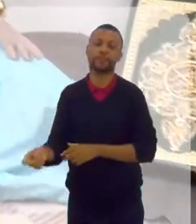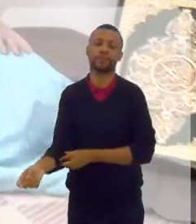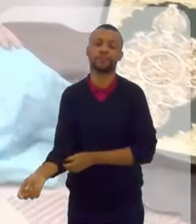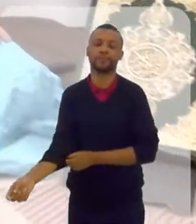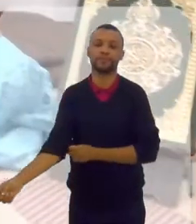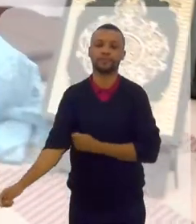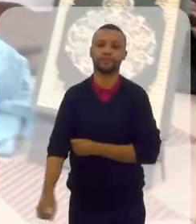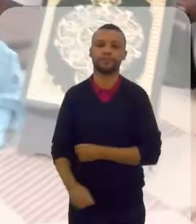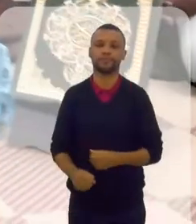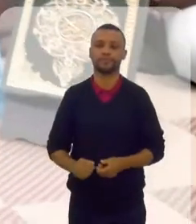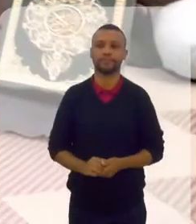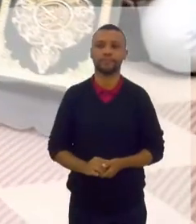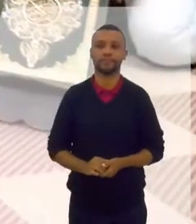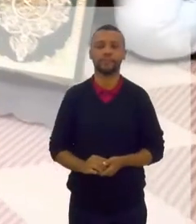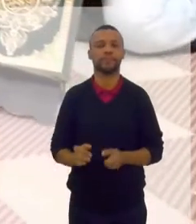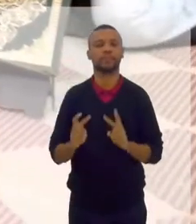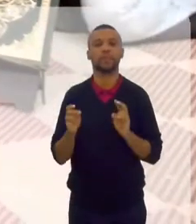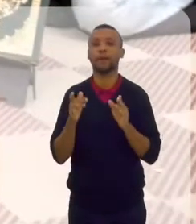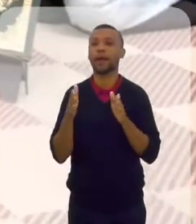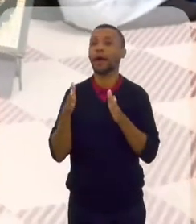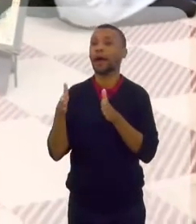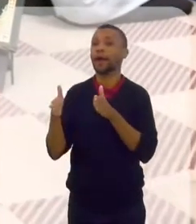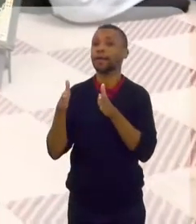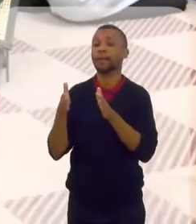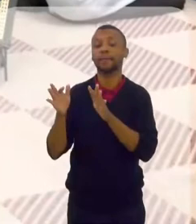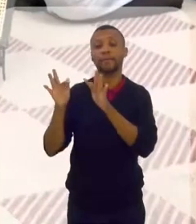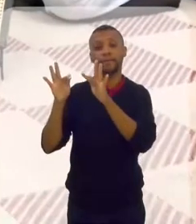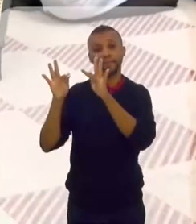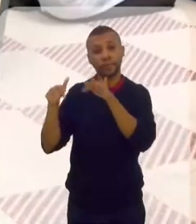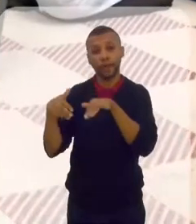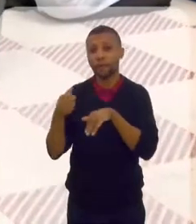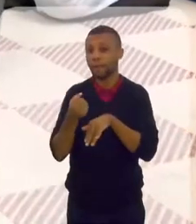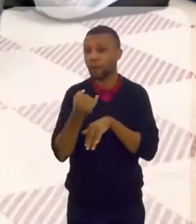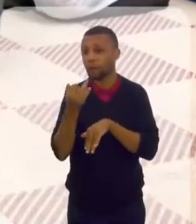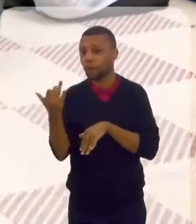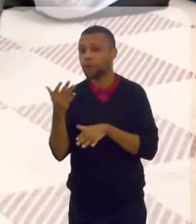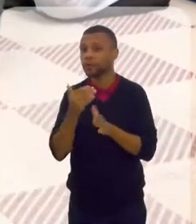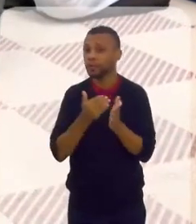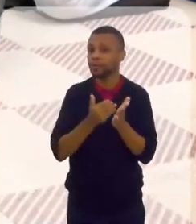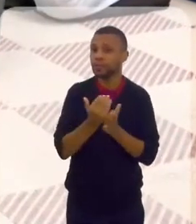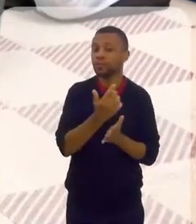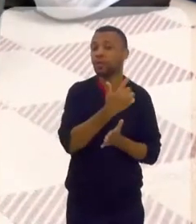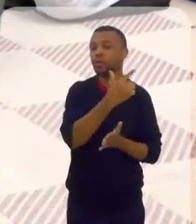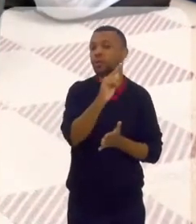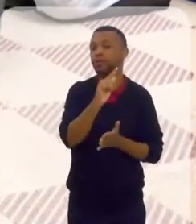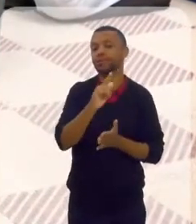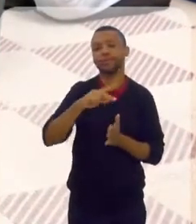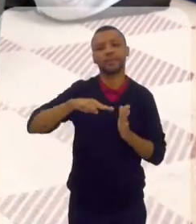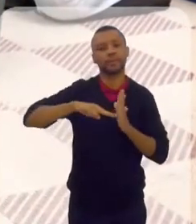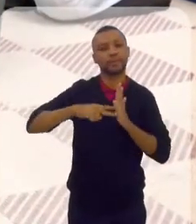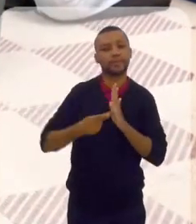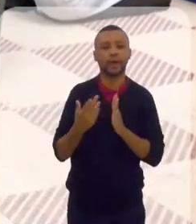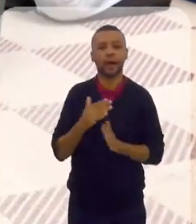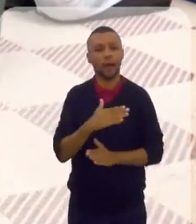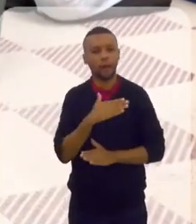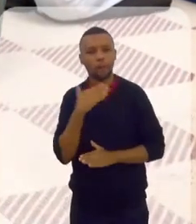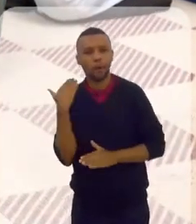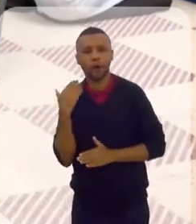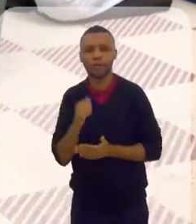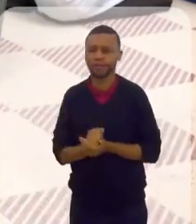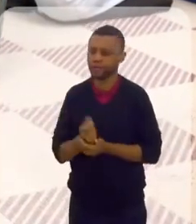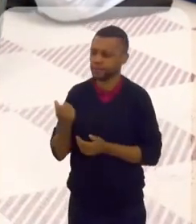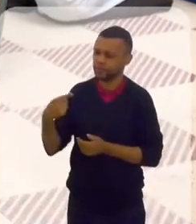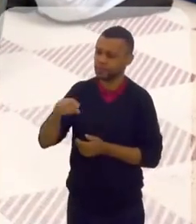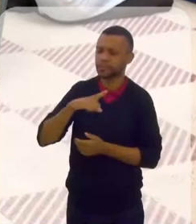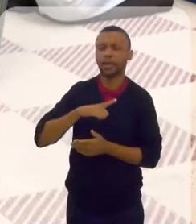Que é a etapa final para alguns e início para outros. A morte. Vocês